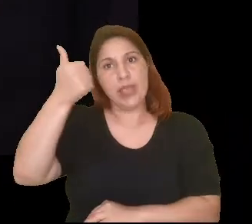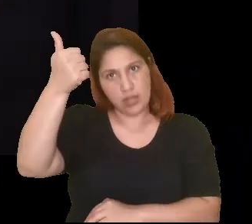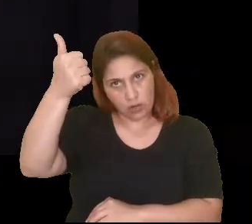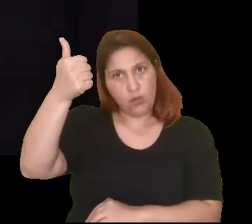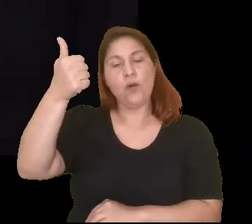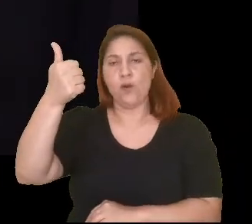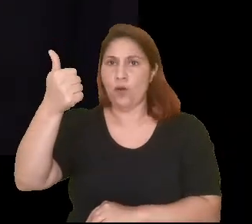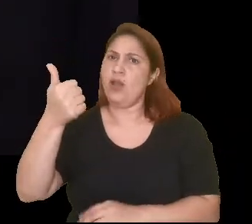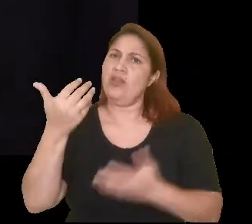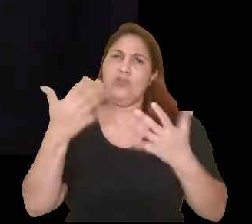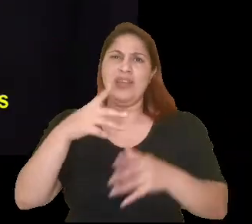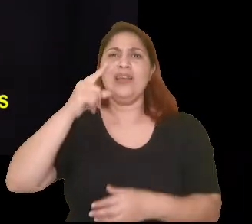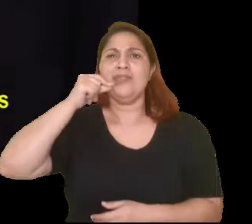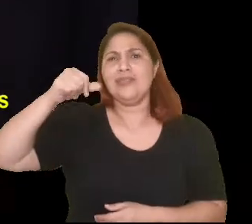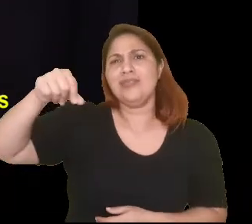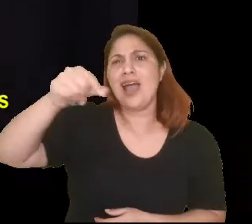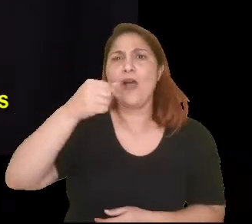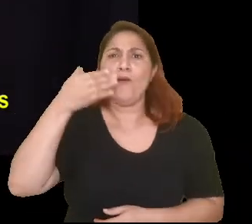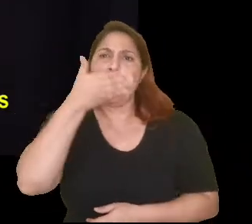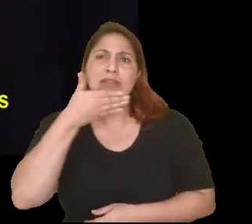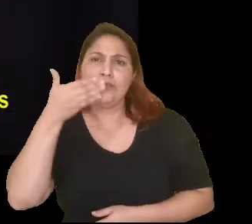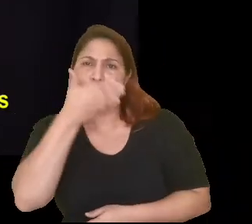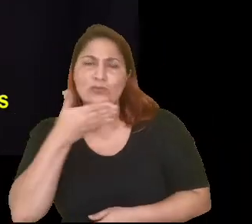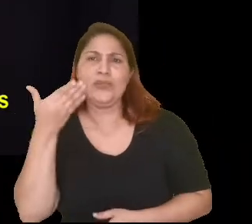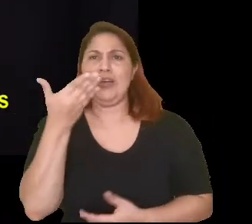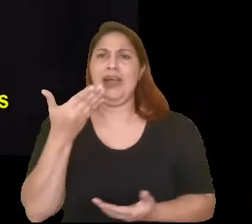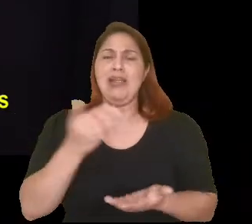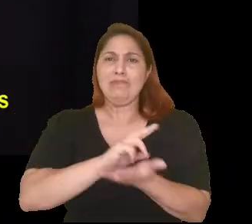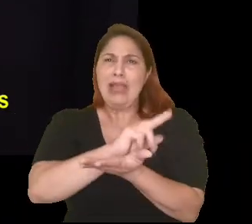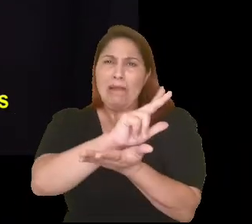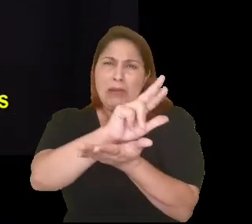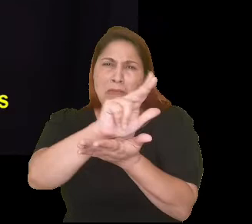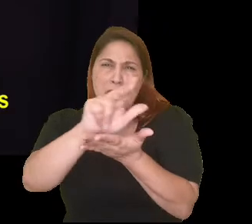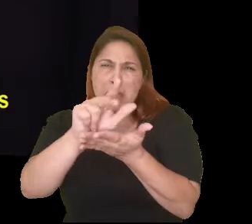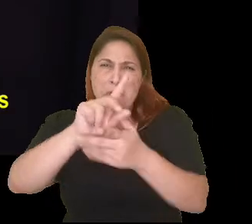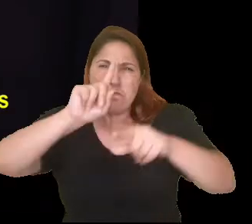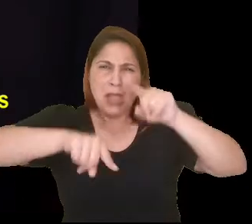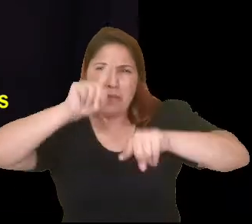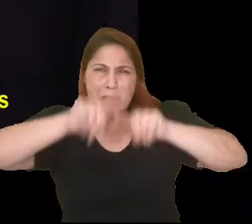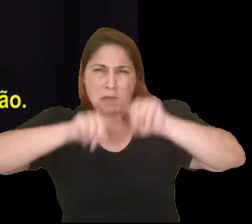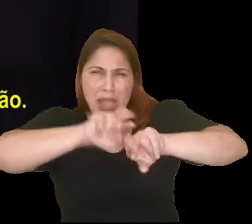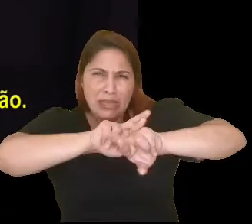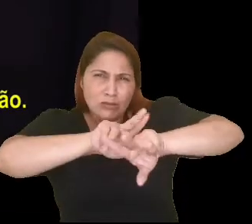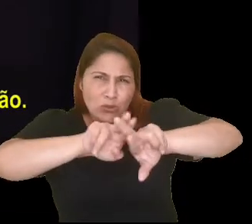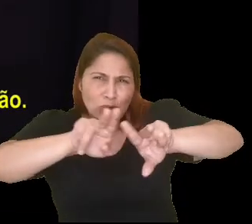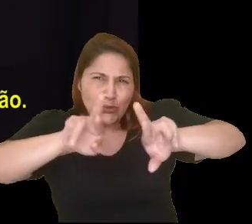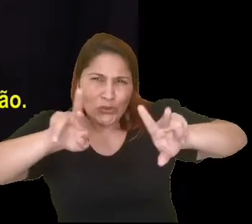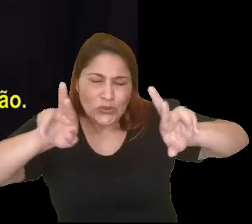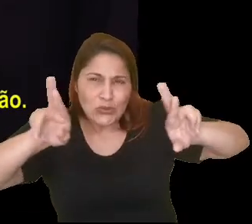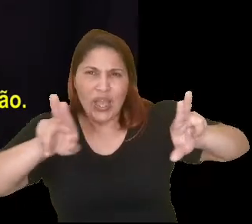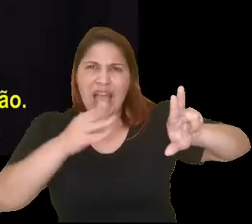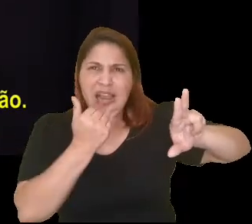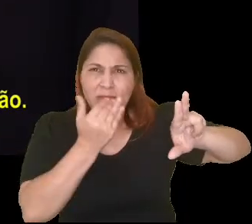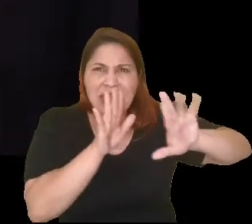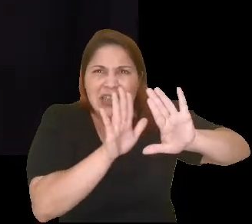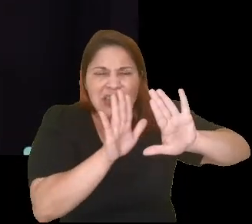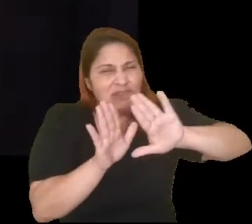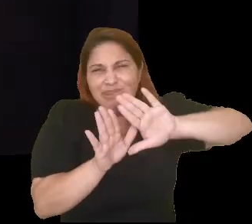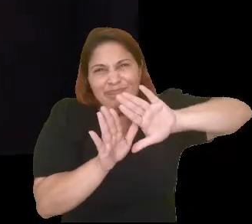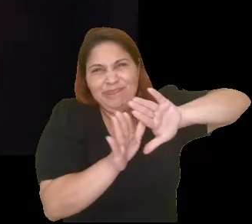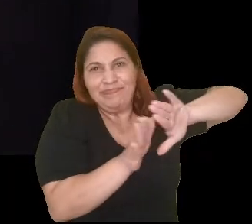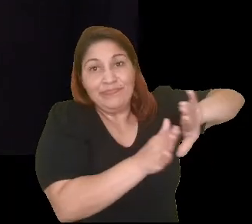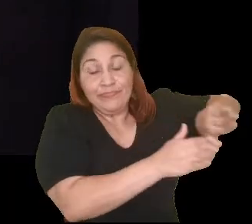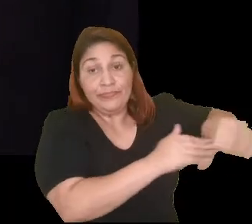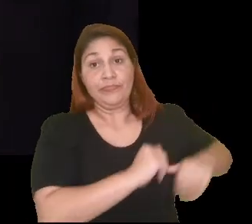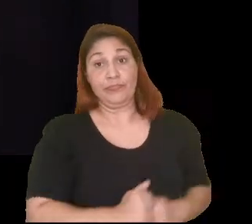orgânica, evitando os excessos de sal, açúcar, gorduras, corantes artificiais, agrotóxicos e outros tipos de conservantes na nossa alimentação. O